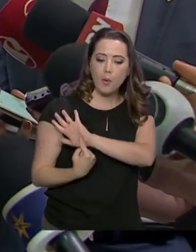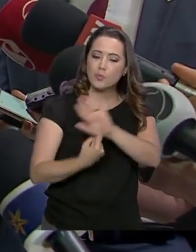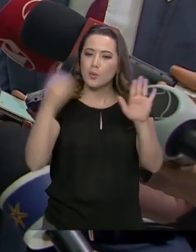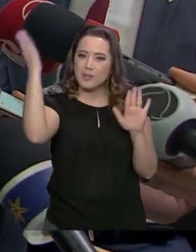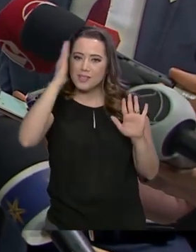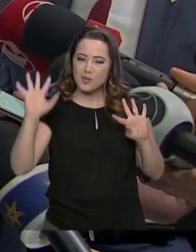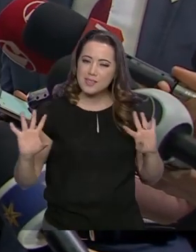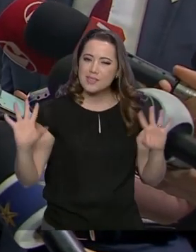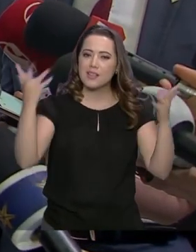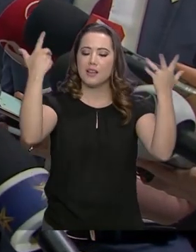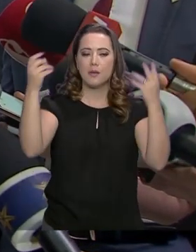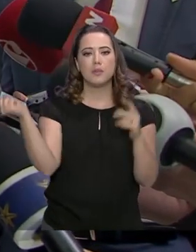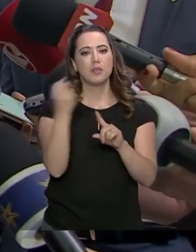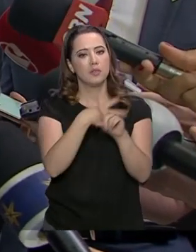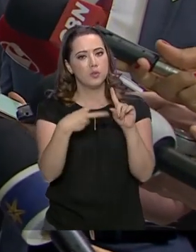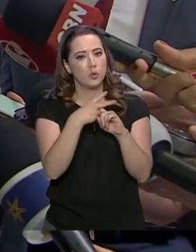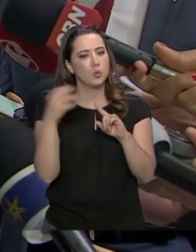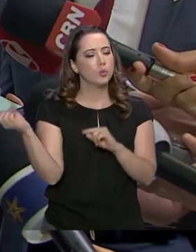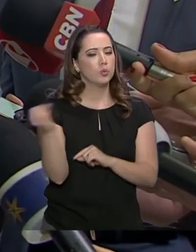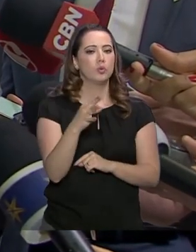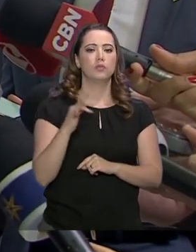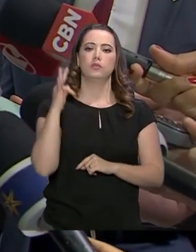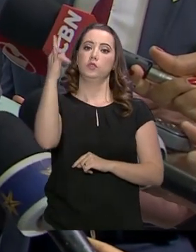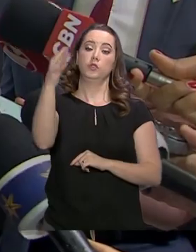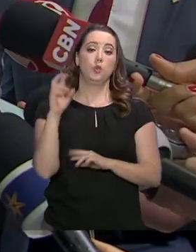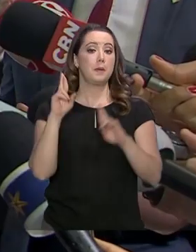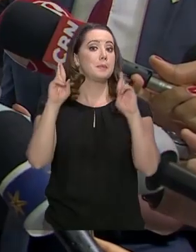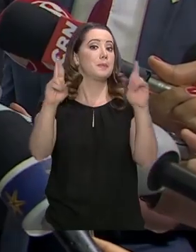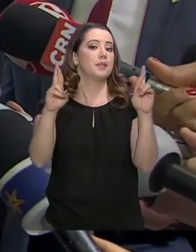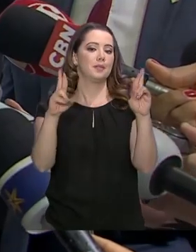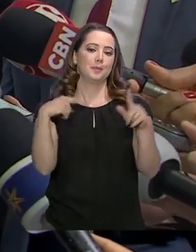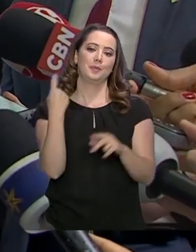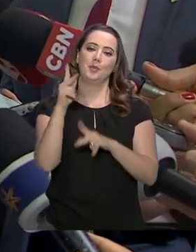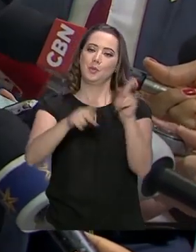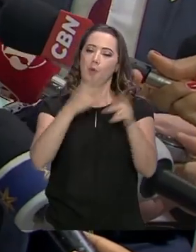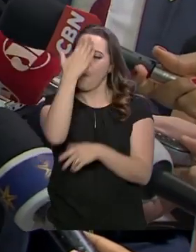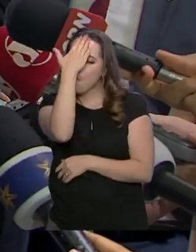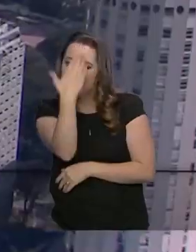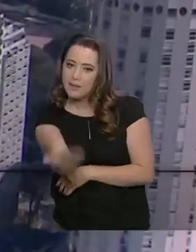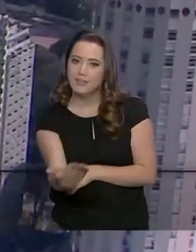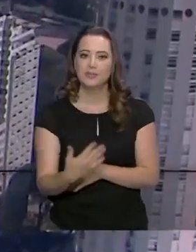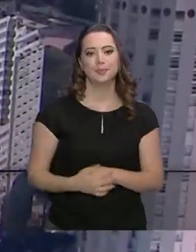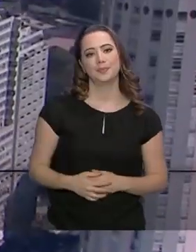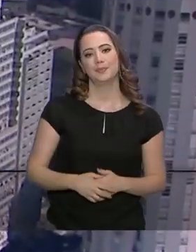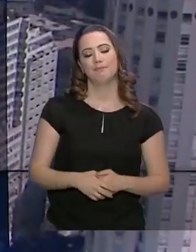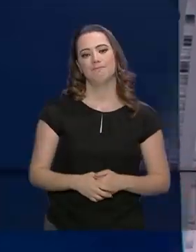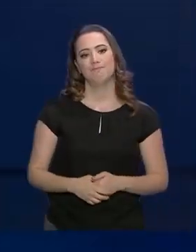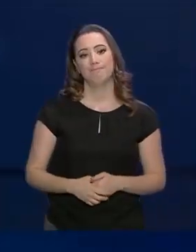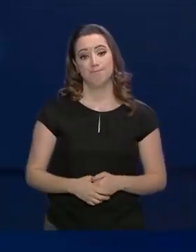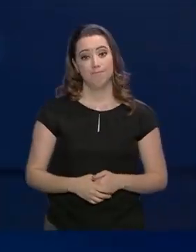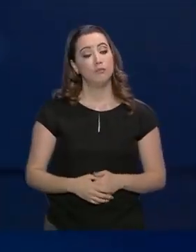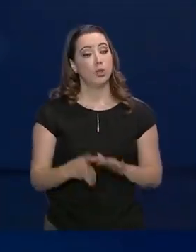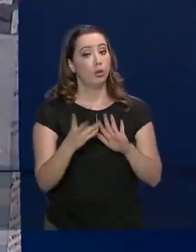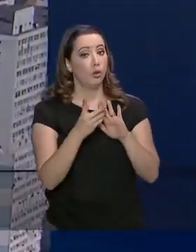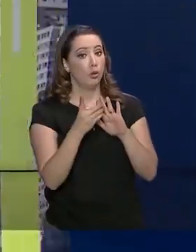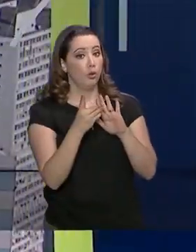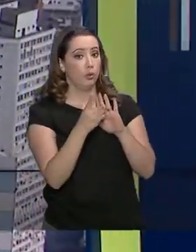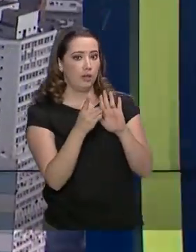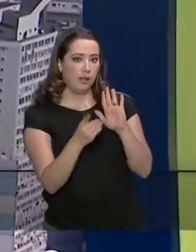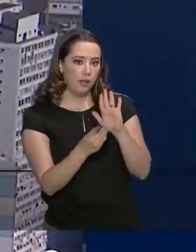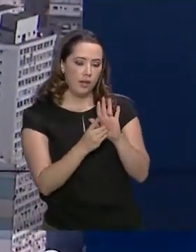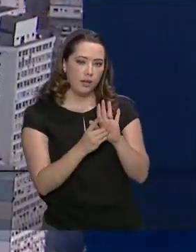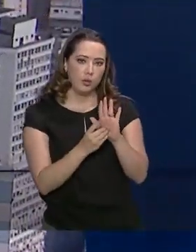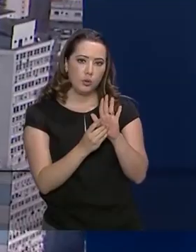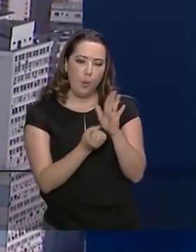Previdência vai dar um novo futuro, uma nova esperança ao nosso povo. Muito obrigado. Um decreto publicado hoje